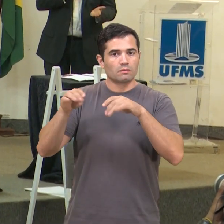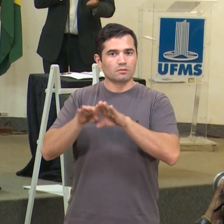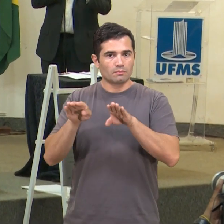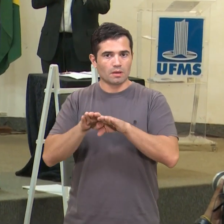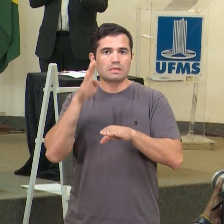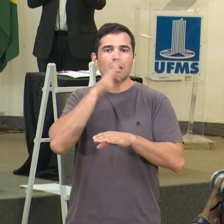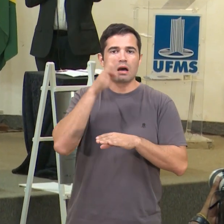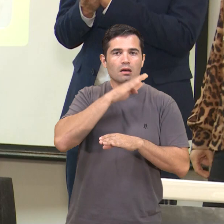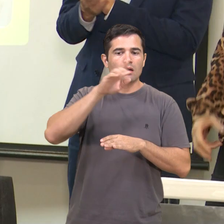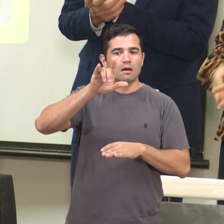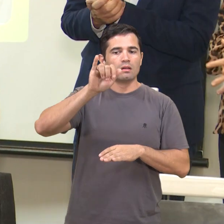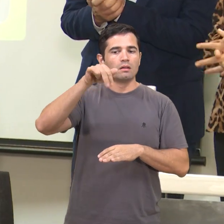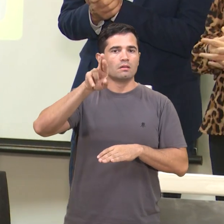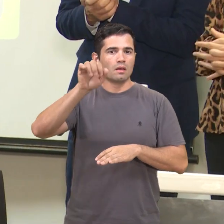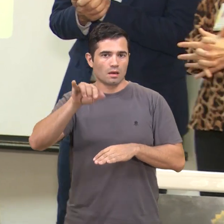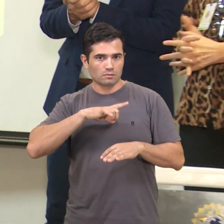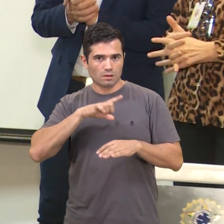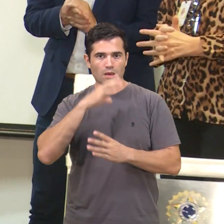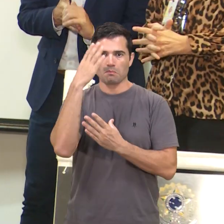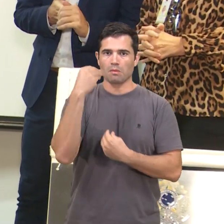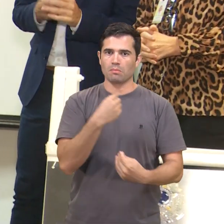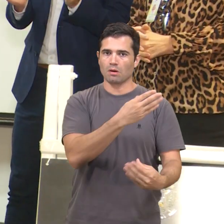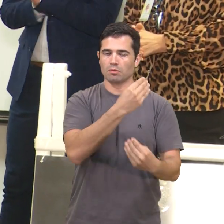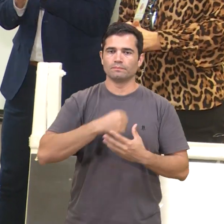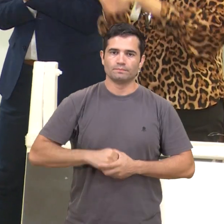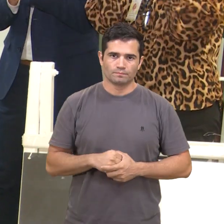acelerador linear no serviço de radioterapia.